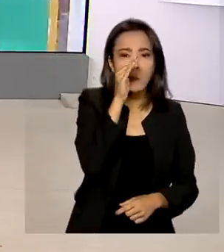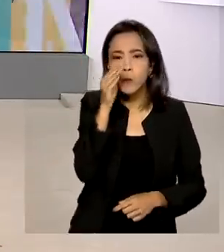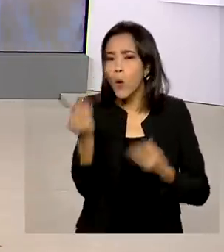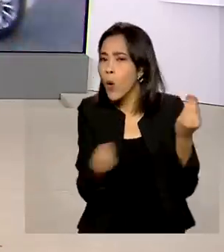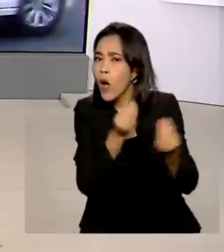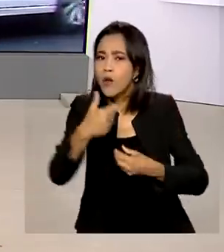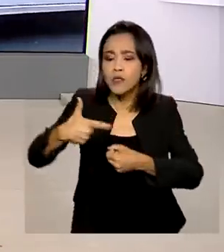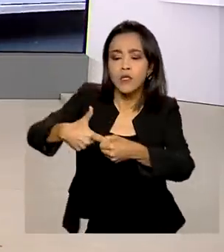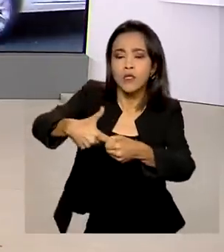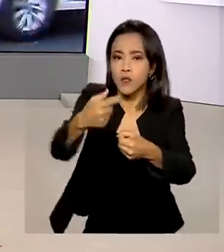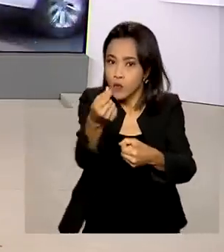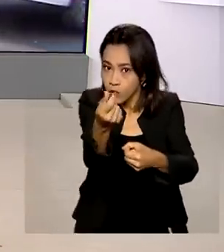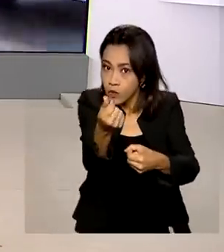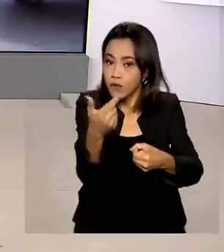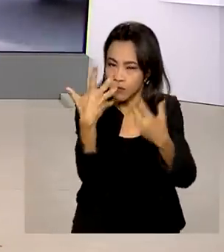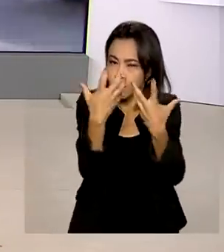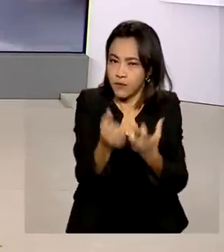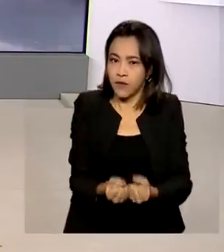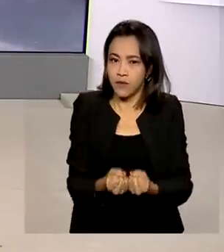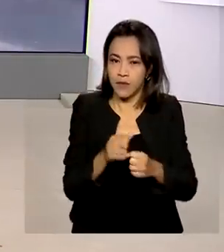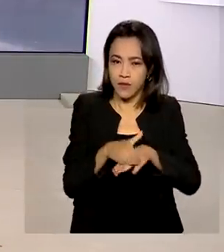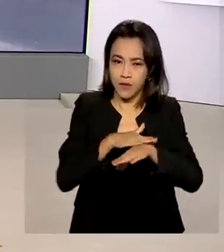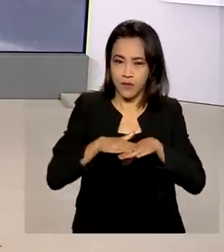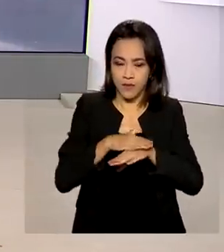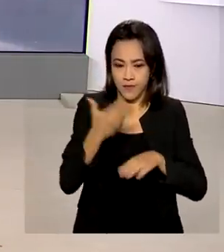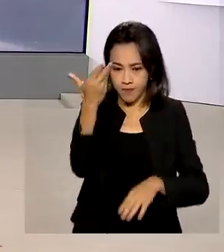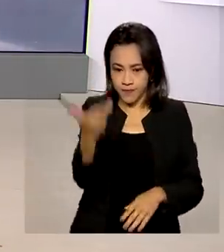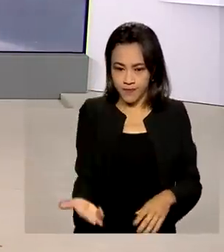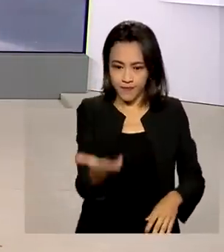a repórter Márcia Fernandes. Bom dia, Márcia.